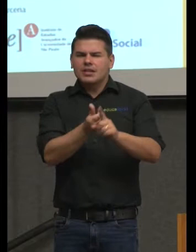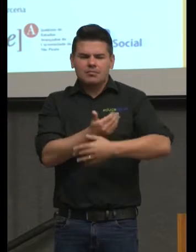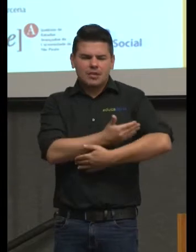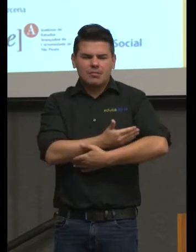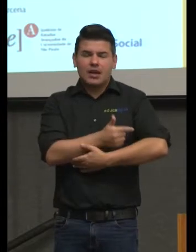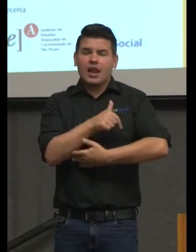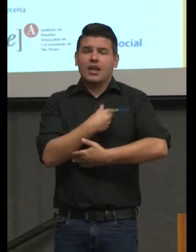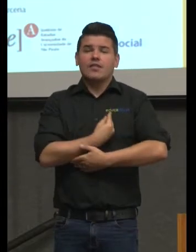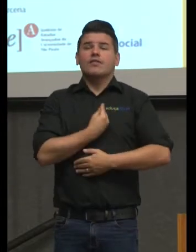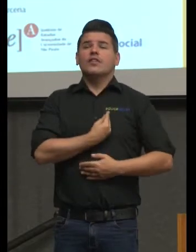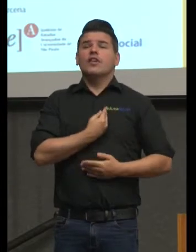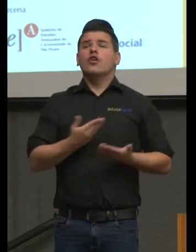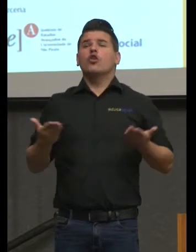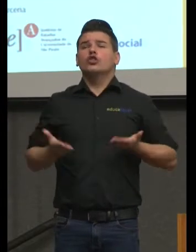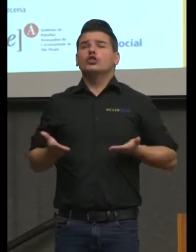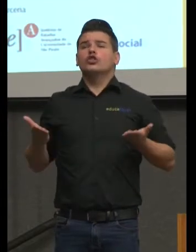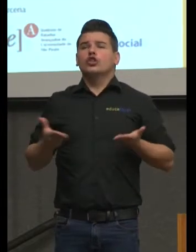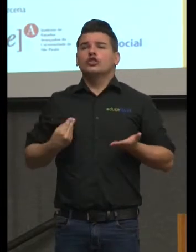o presente